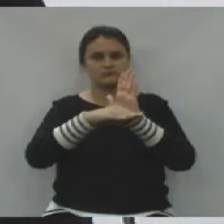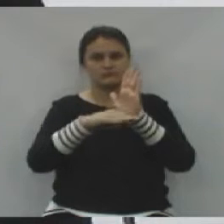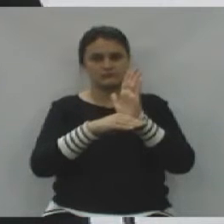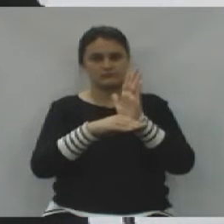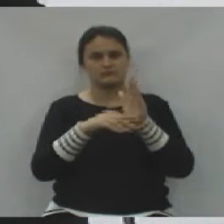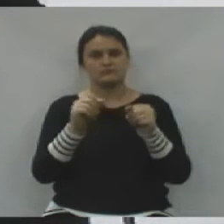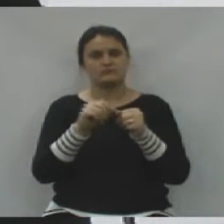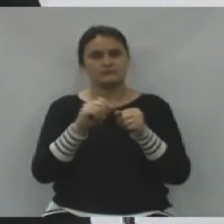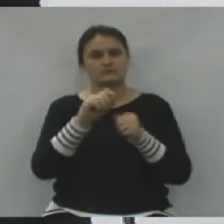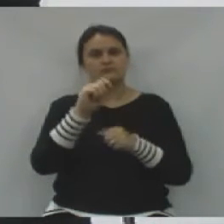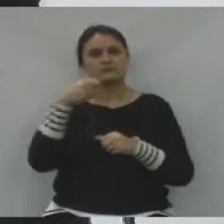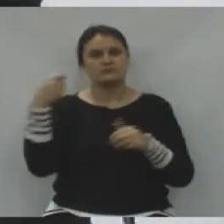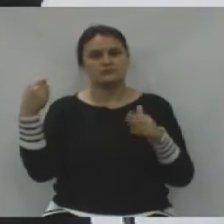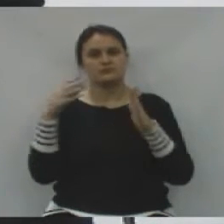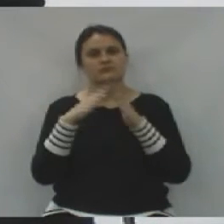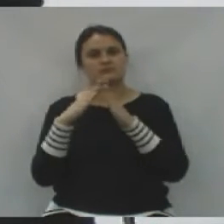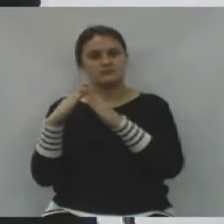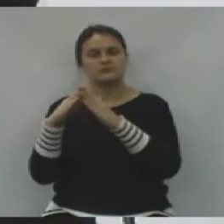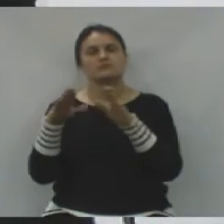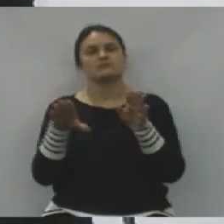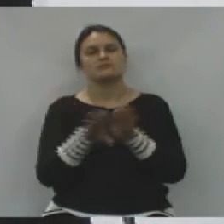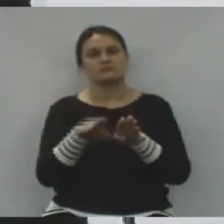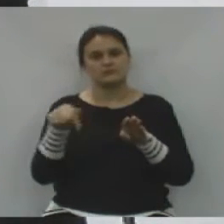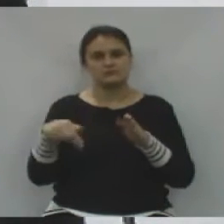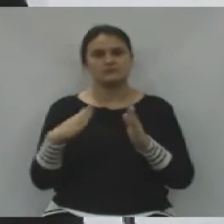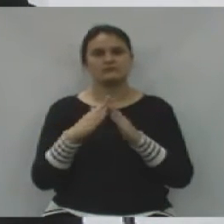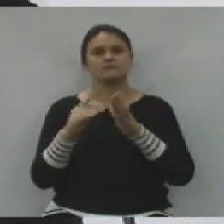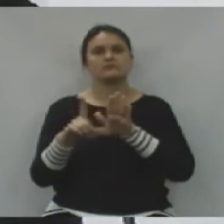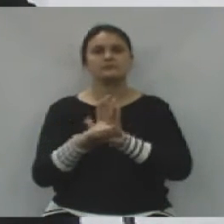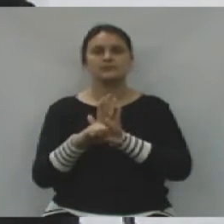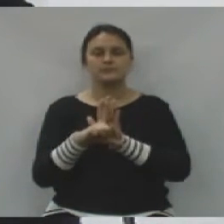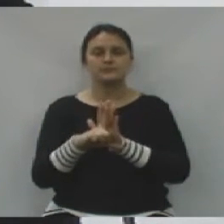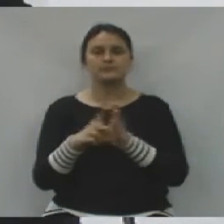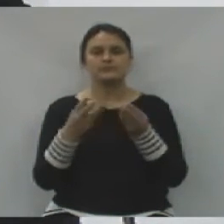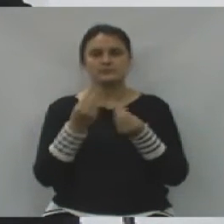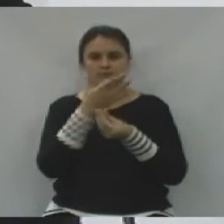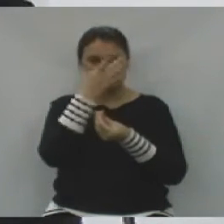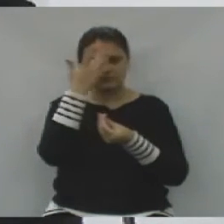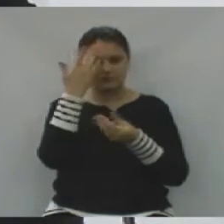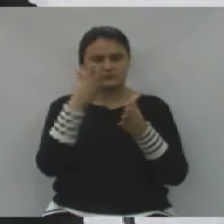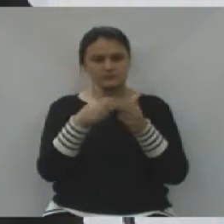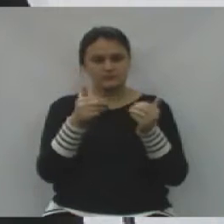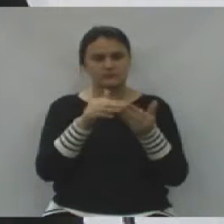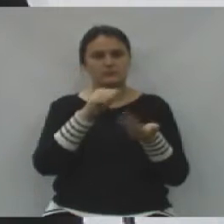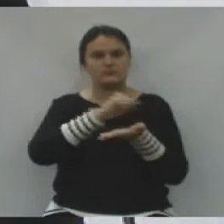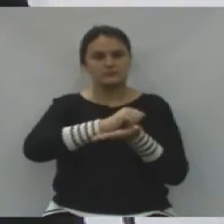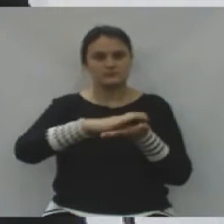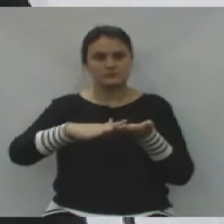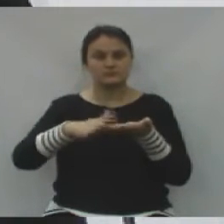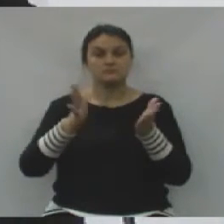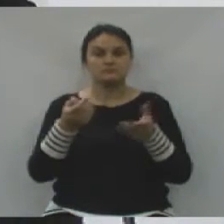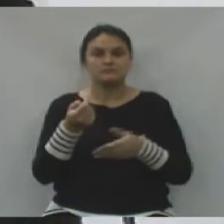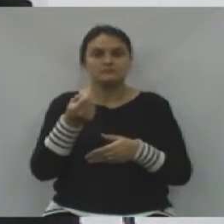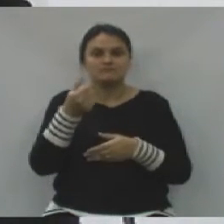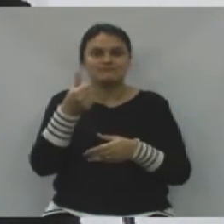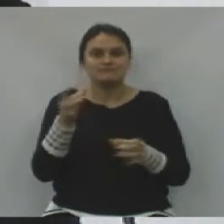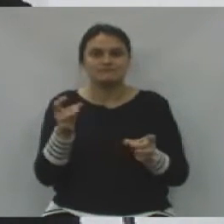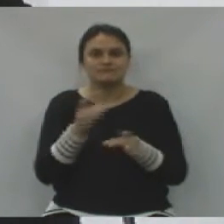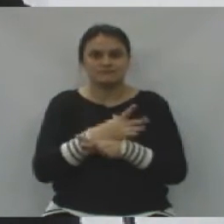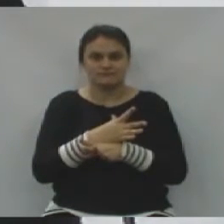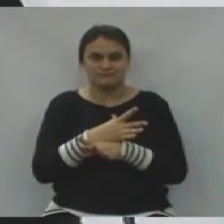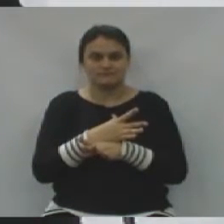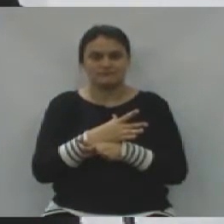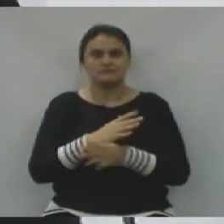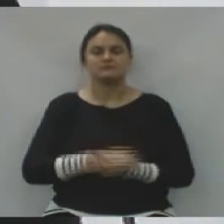por associações de moradores, feita por essa Casa de Leis, enfim, para aqueles que lutam pelas melhorias